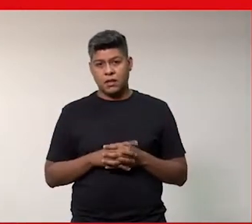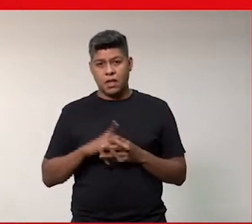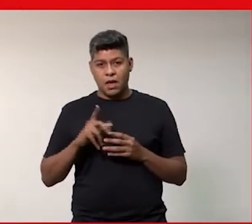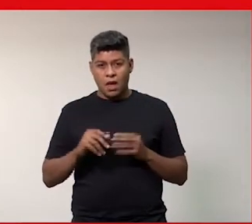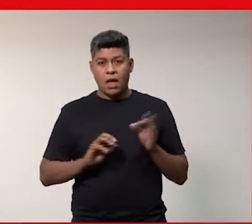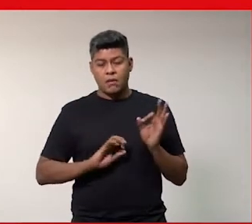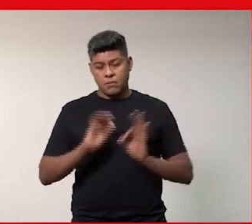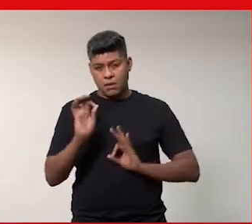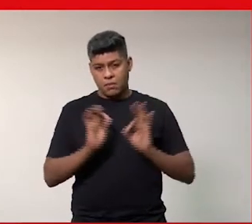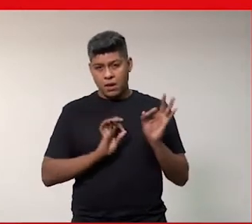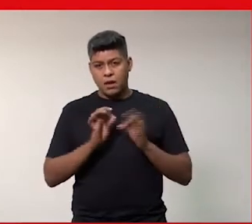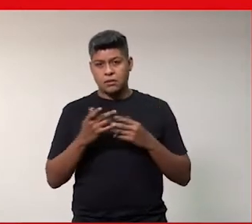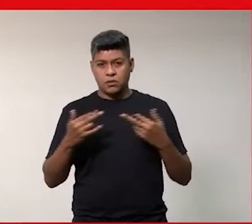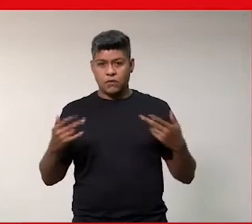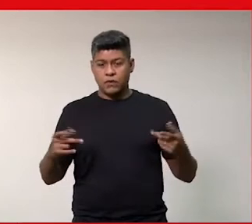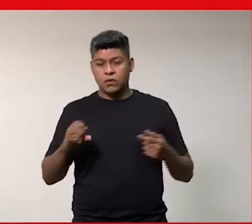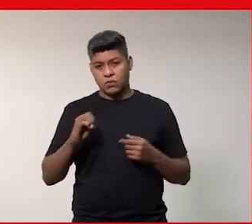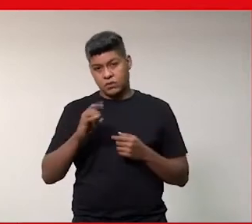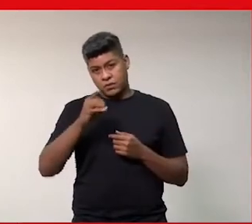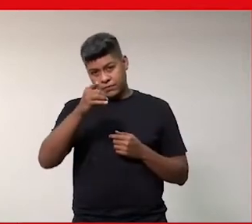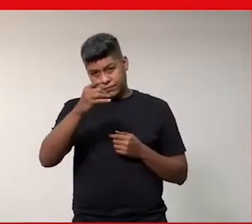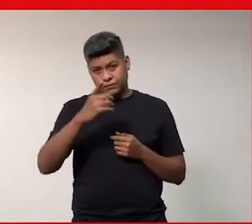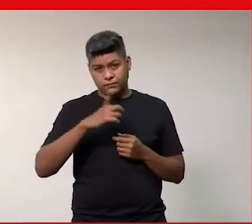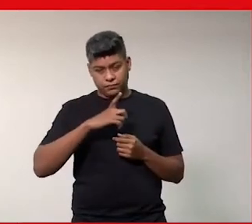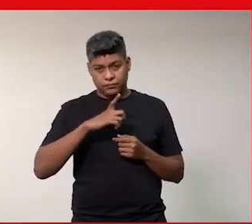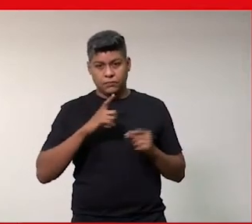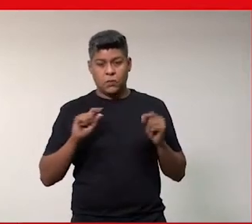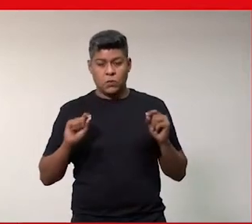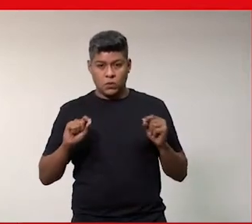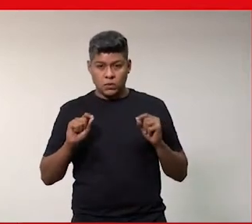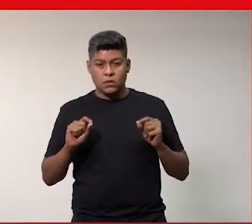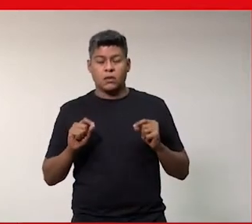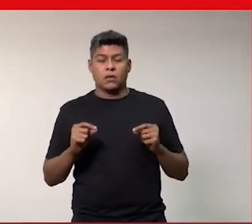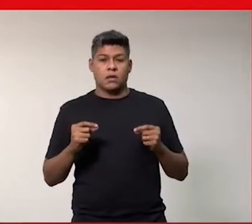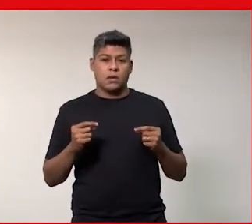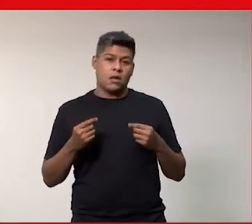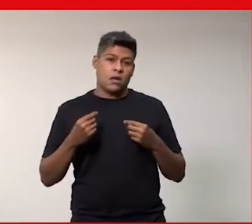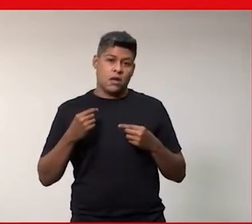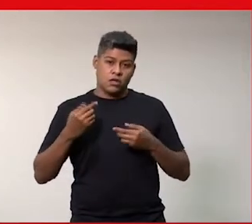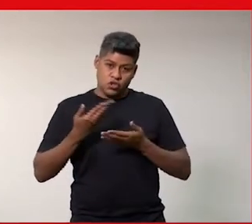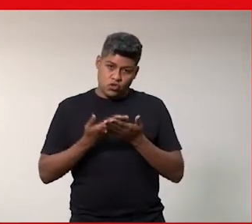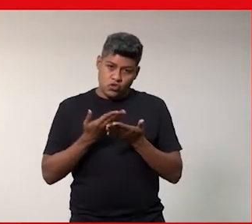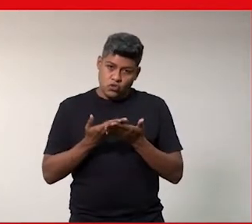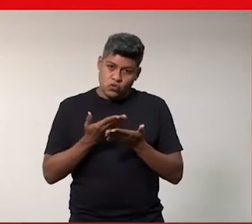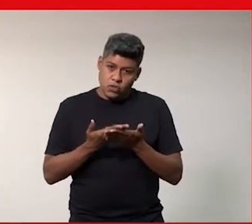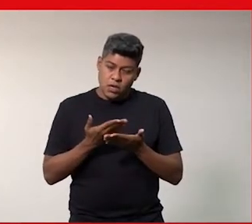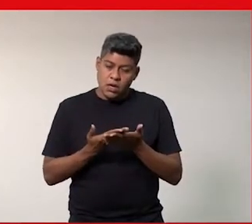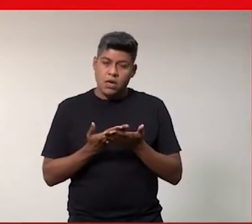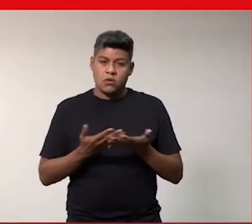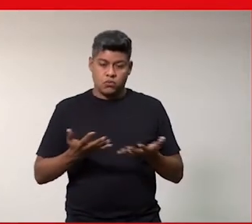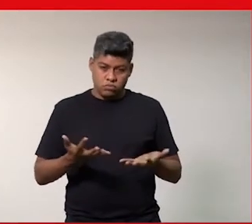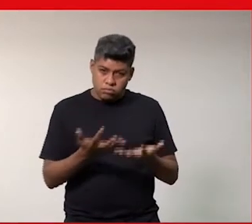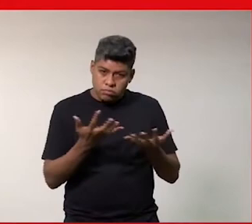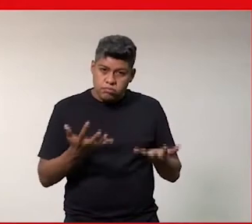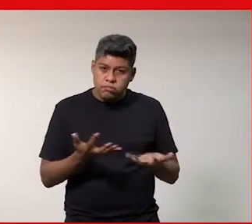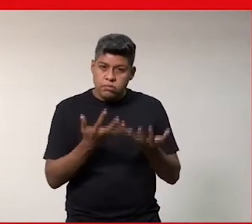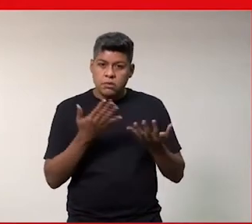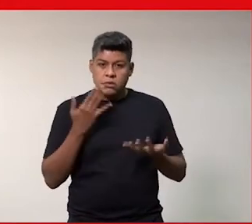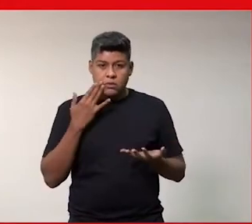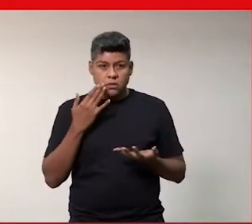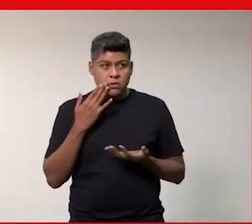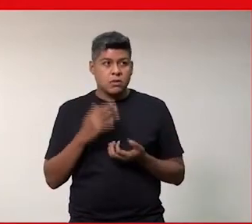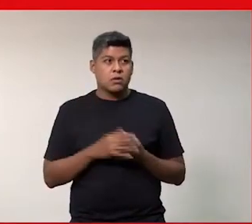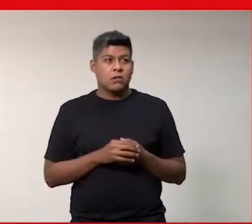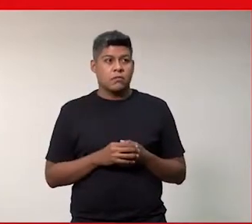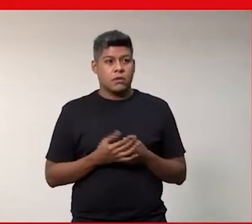preparado para as novidades se você estiver né se atualizando estudando e sem dúvida nenhuma o corpo